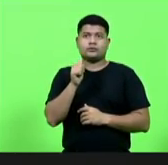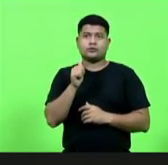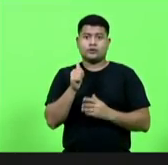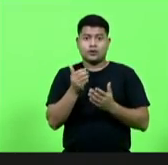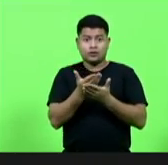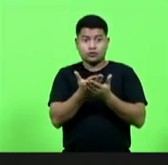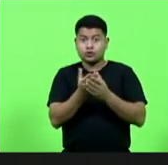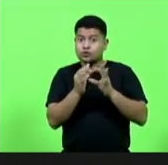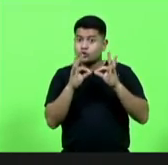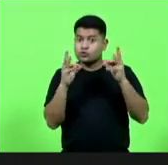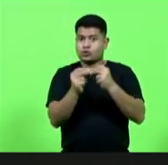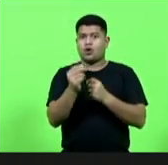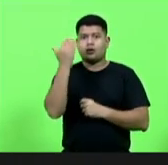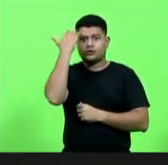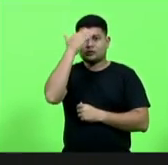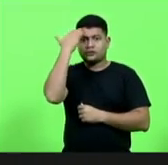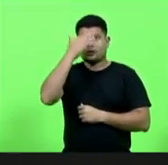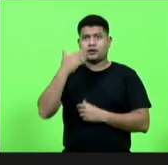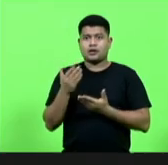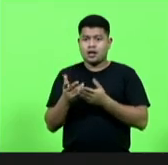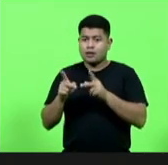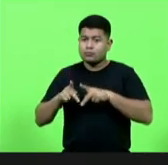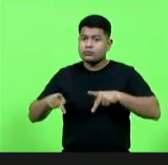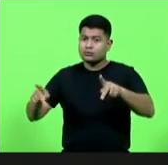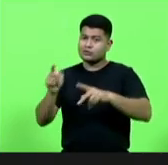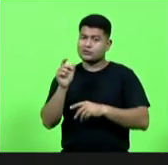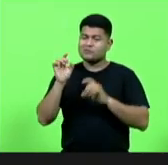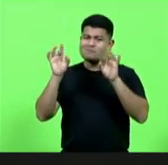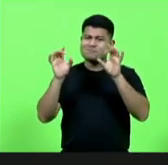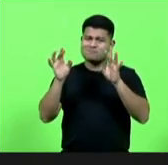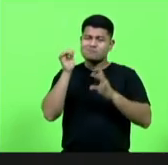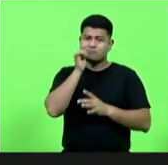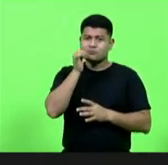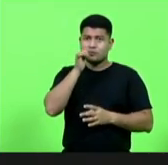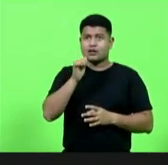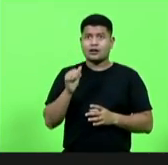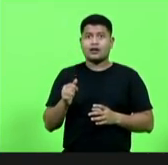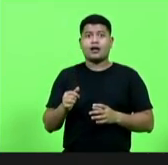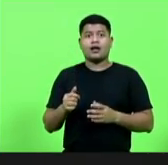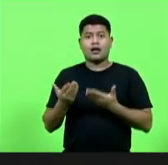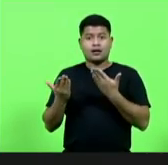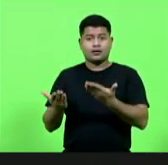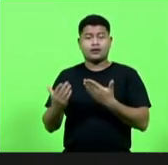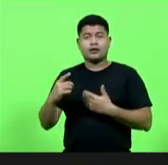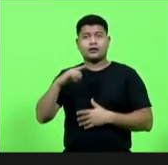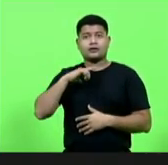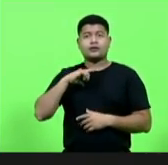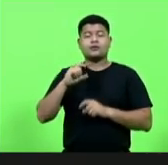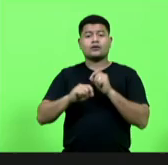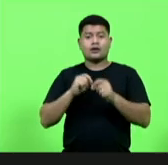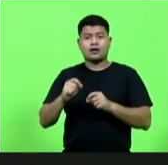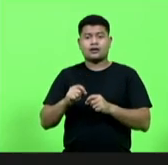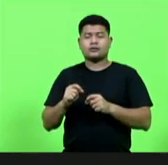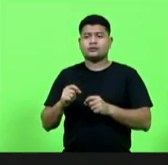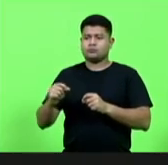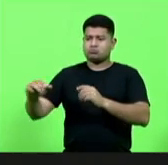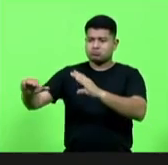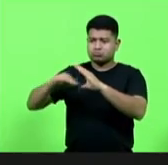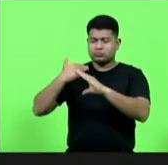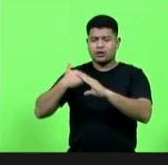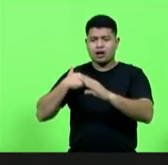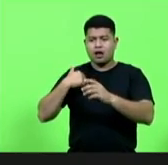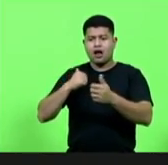entender, a Procuradoria Especial da Mulher vai receber, examinar e encaminhar